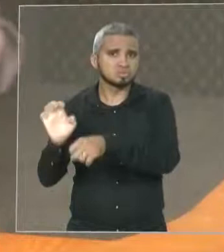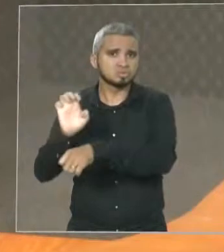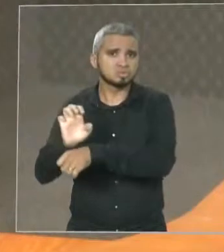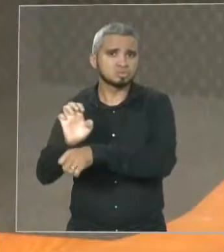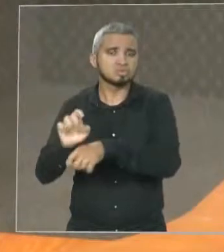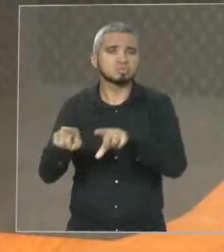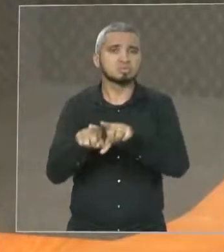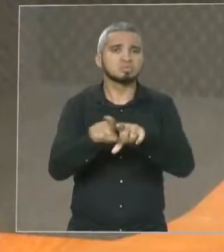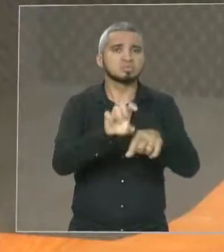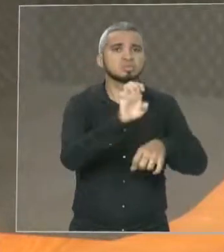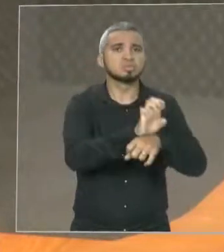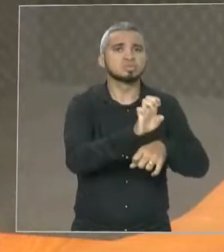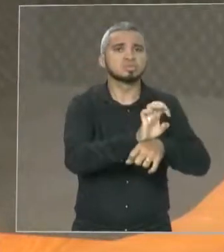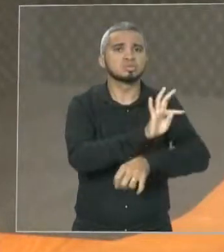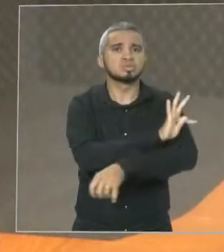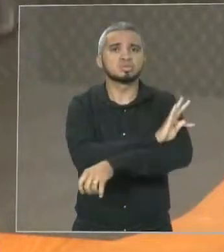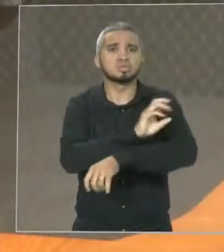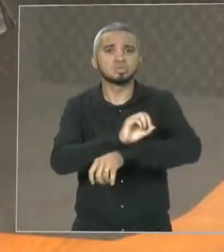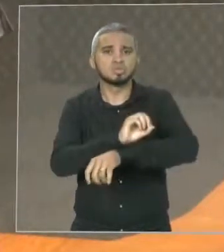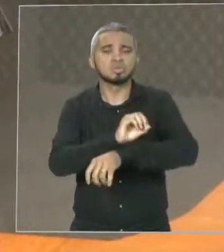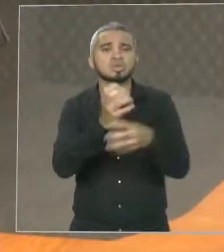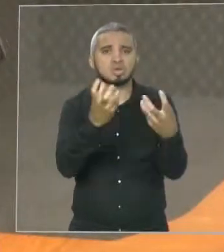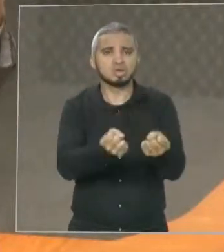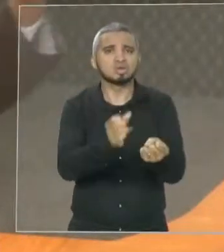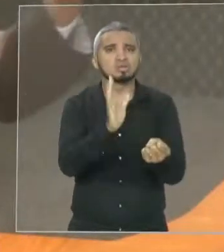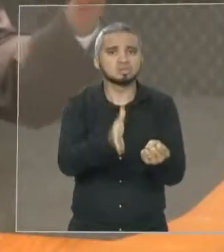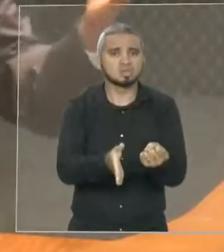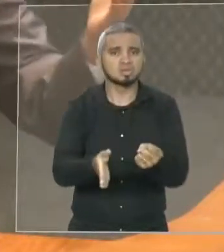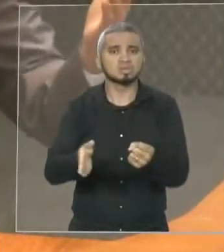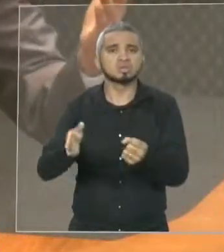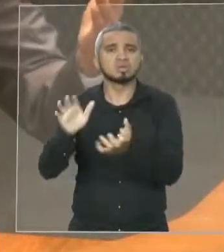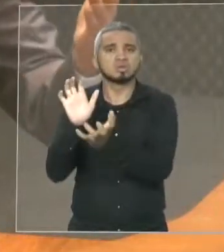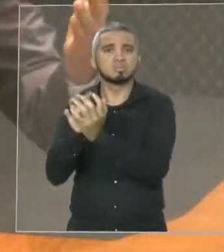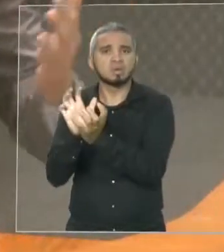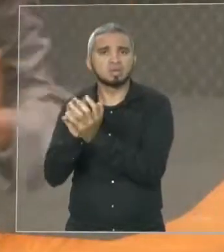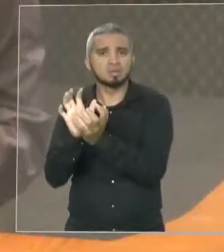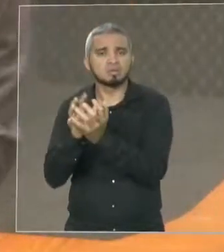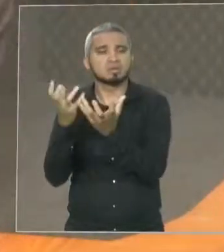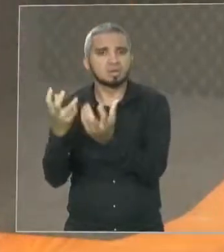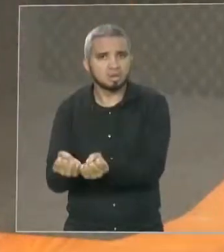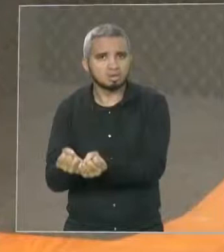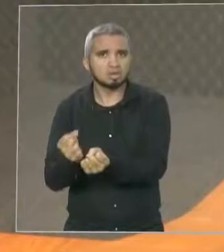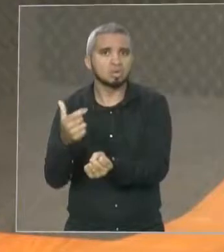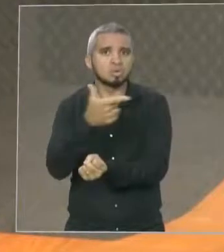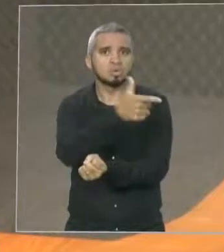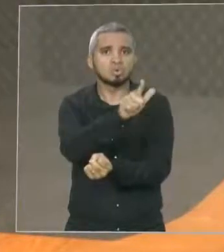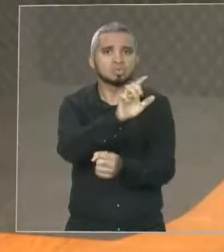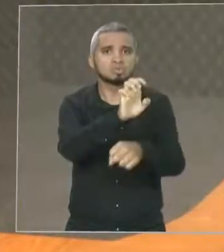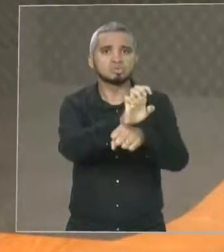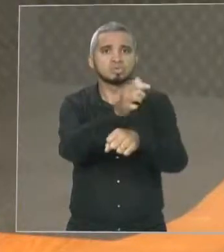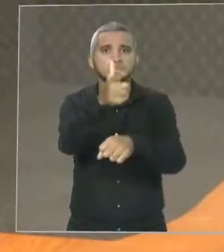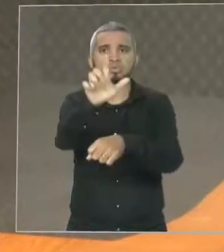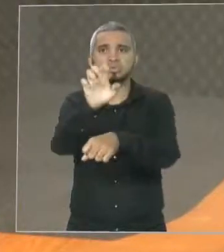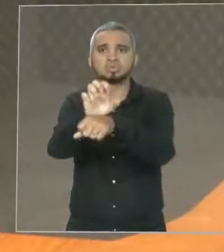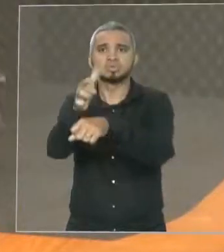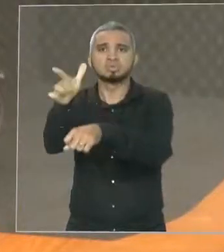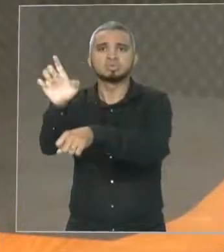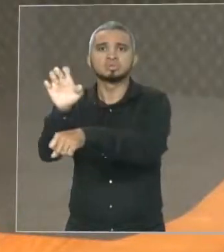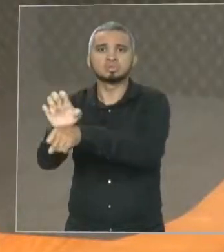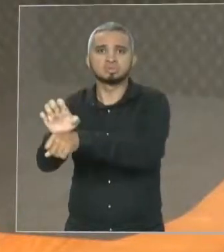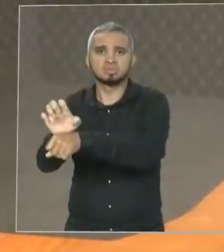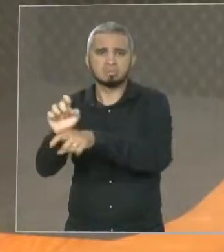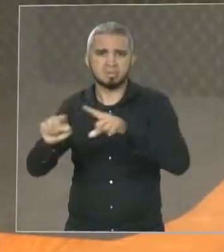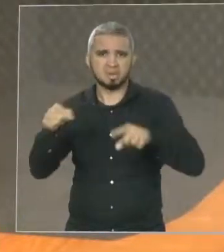Tocantins também adotou. Pernambuco e outros estados. Se os outros estados estão adotando e o